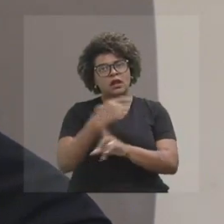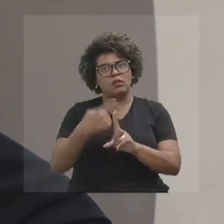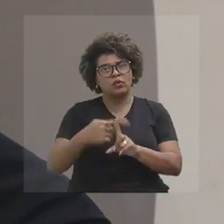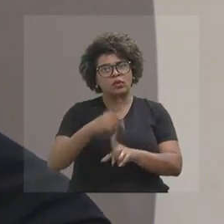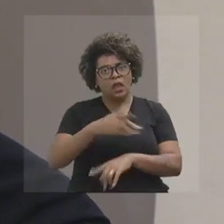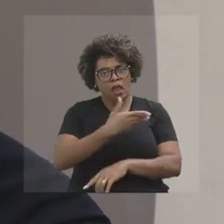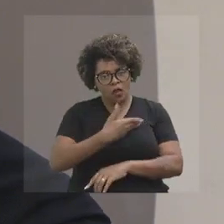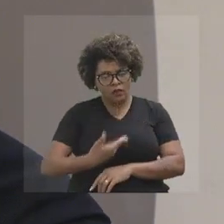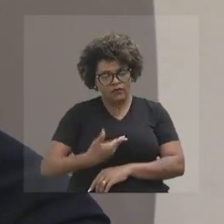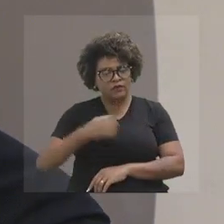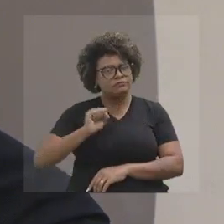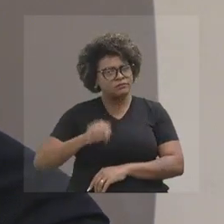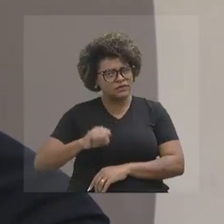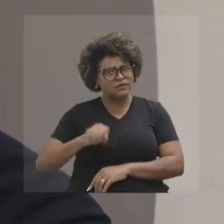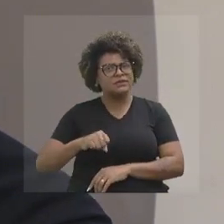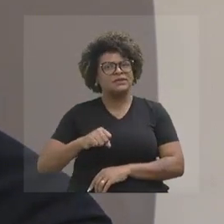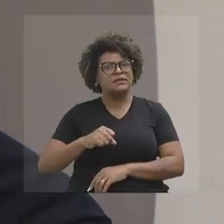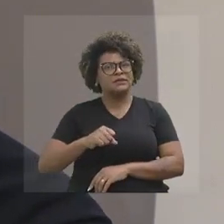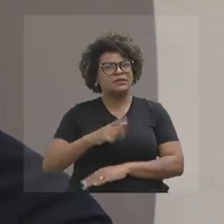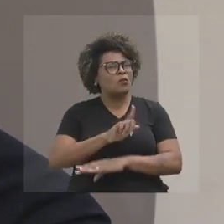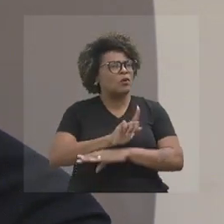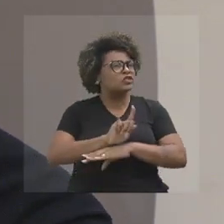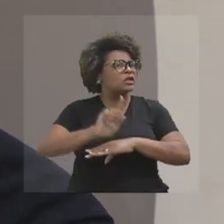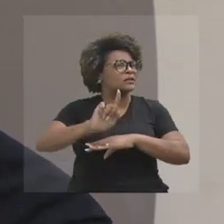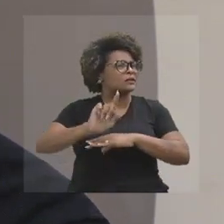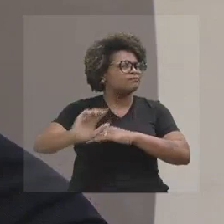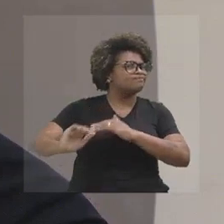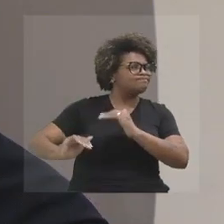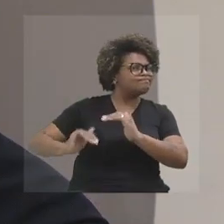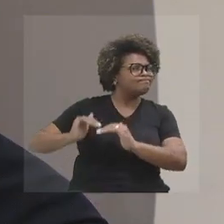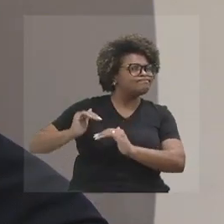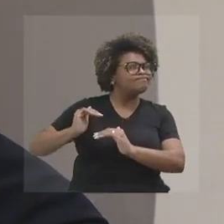governo de uma gestão de excelência,